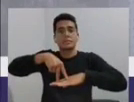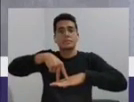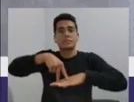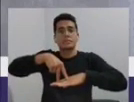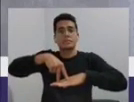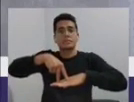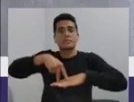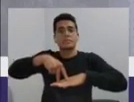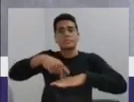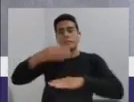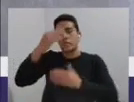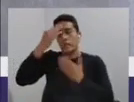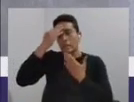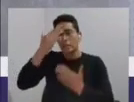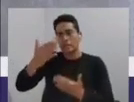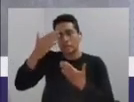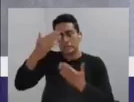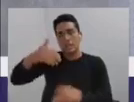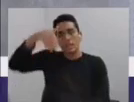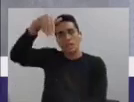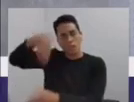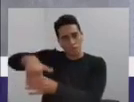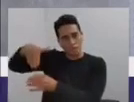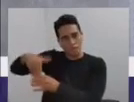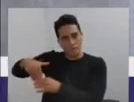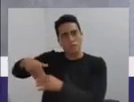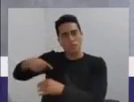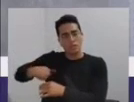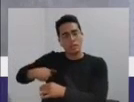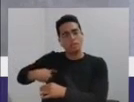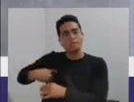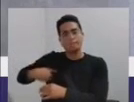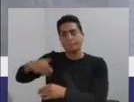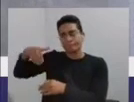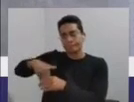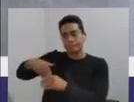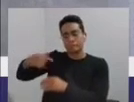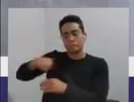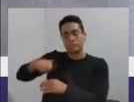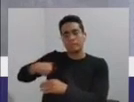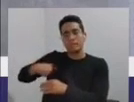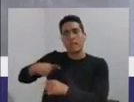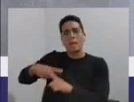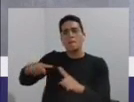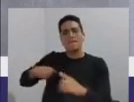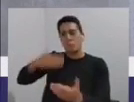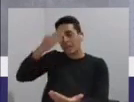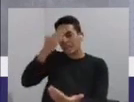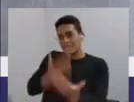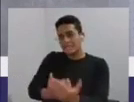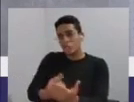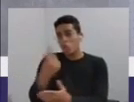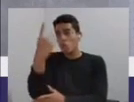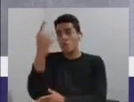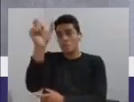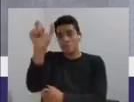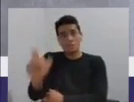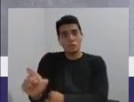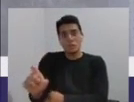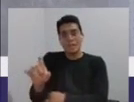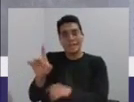votação que eu tive, mas eu não agradeci uma pessoa especial na minha vida,